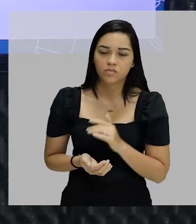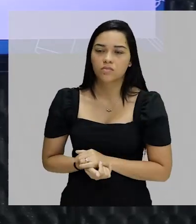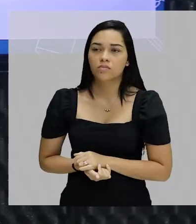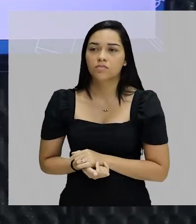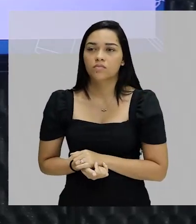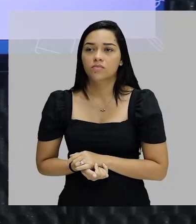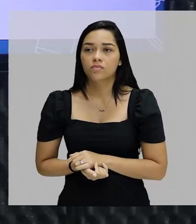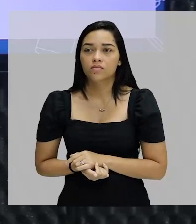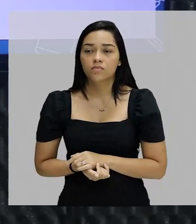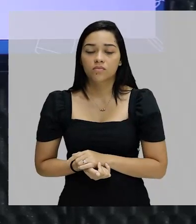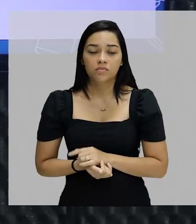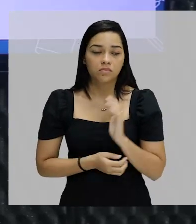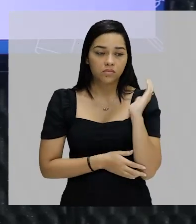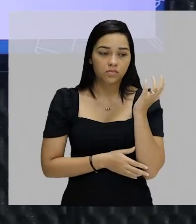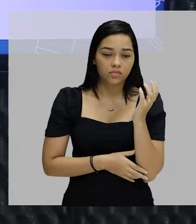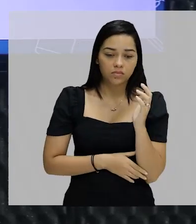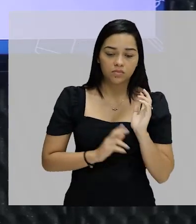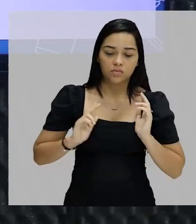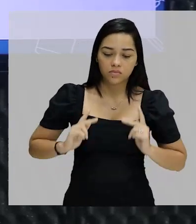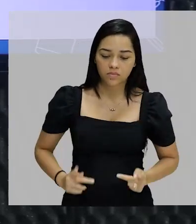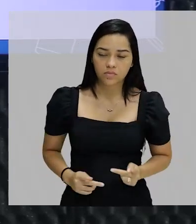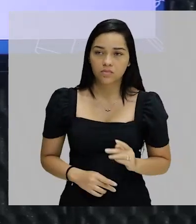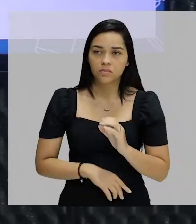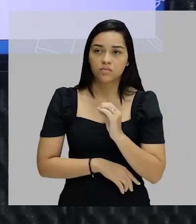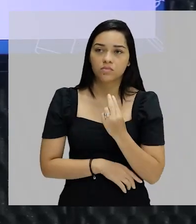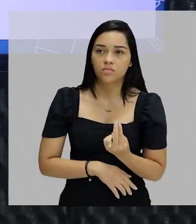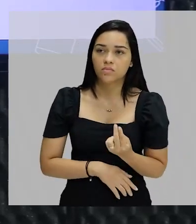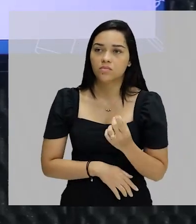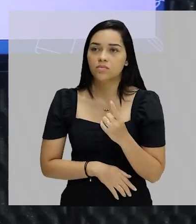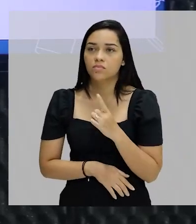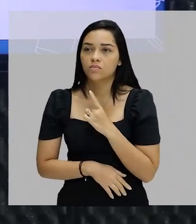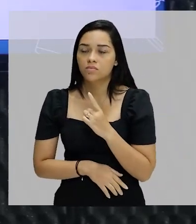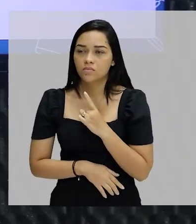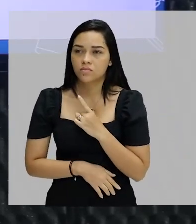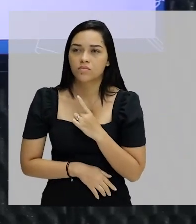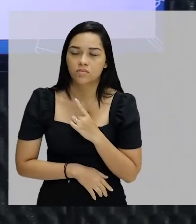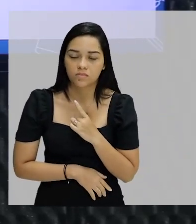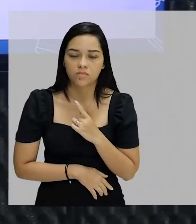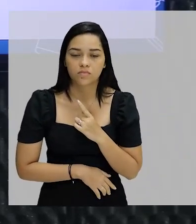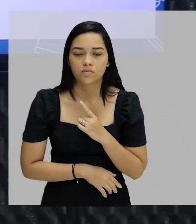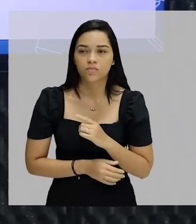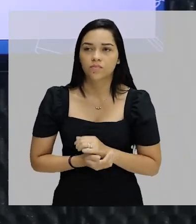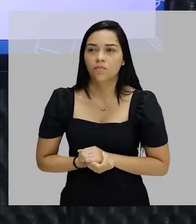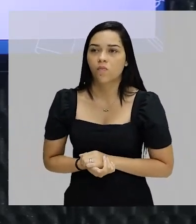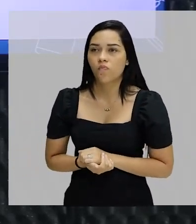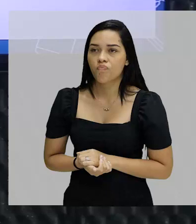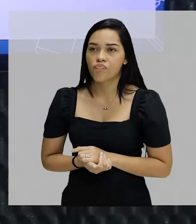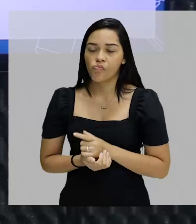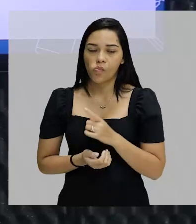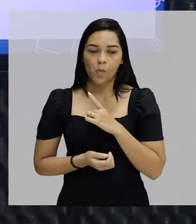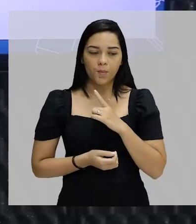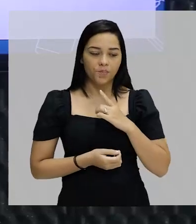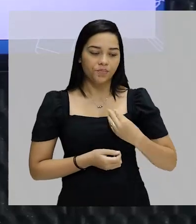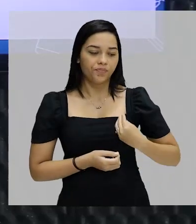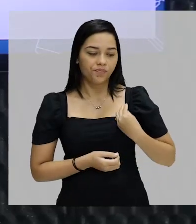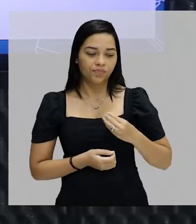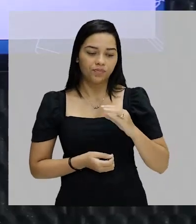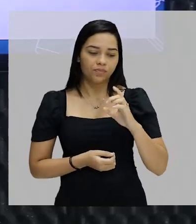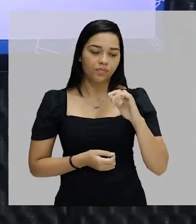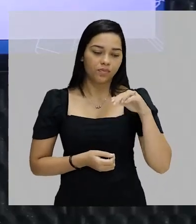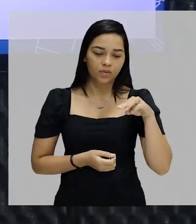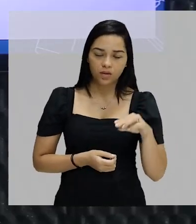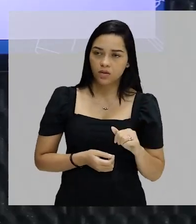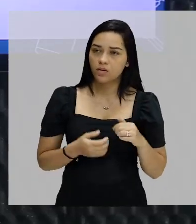Ou da natureza humana, ou da natureza mesmo, natureza, meio ambiente, entendeu? Temperatura, clima, etc.